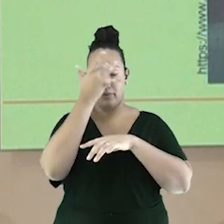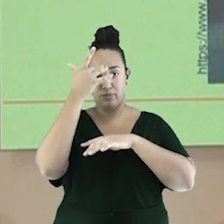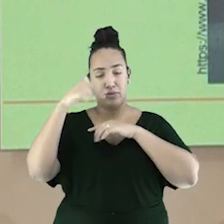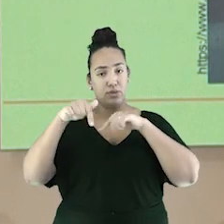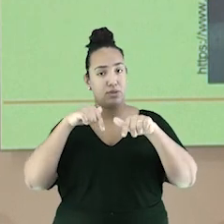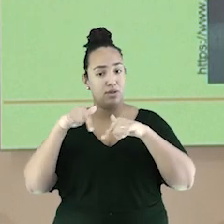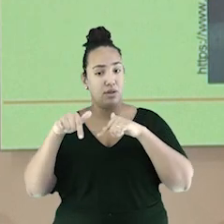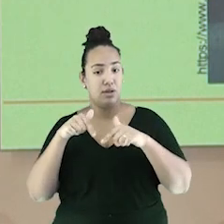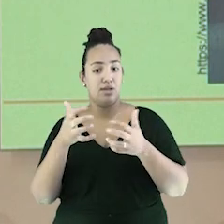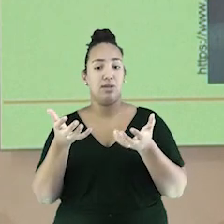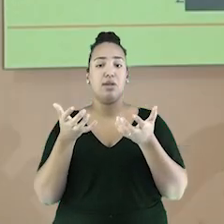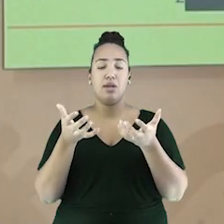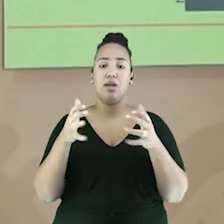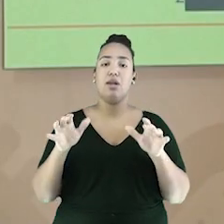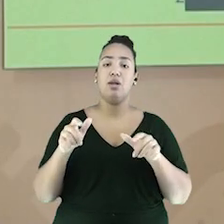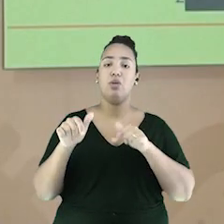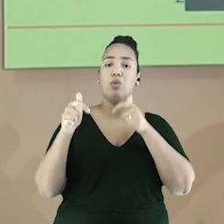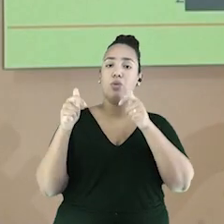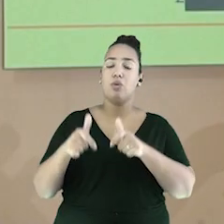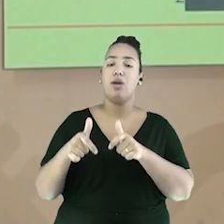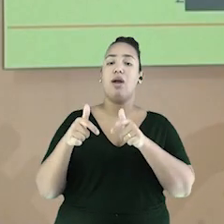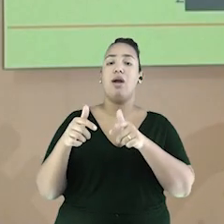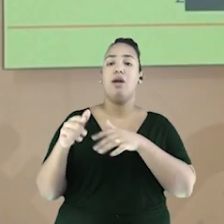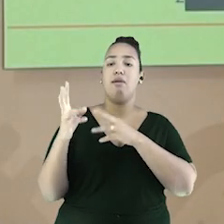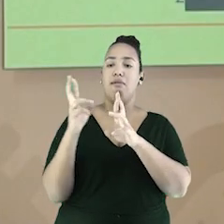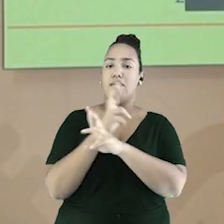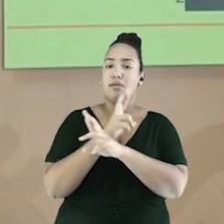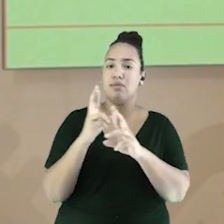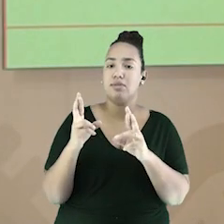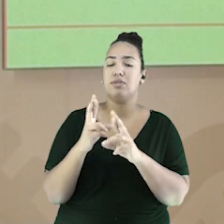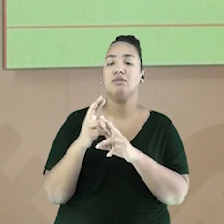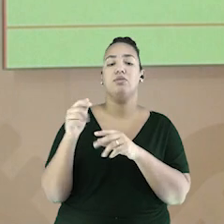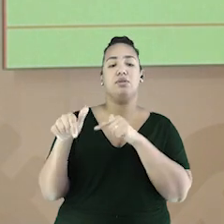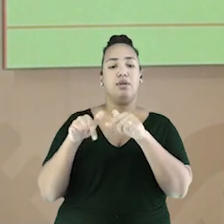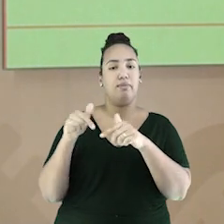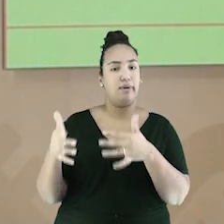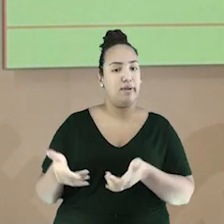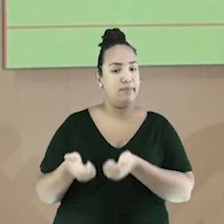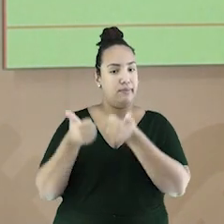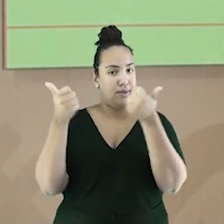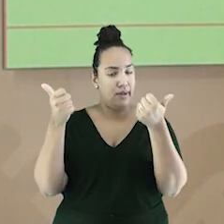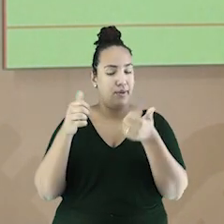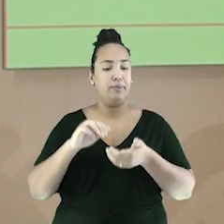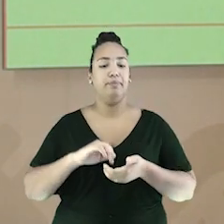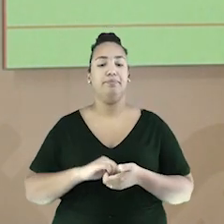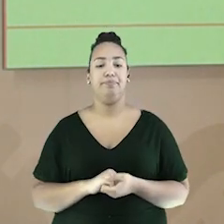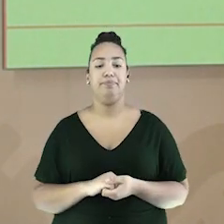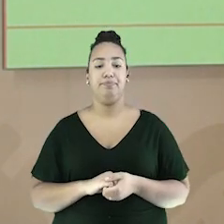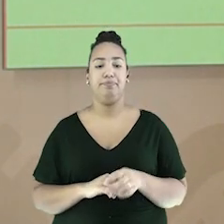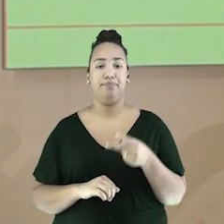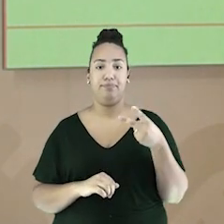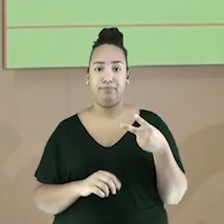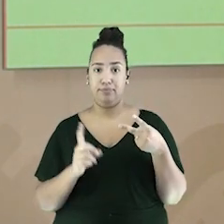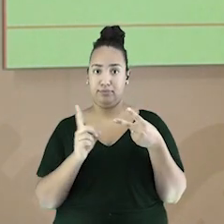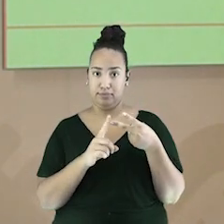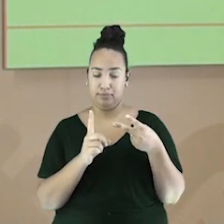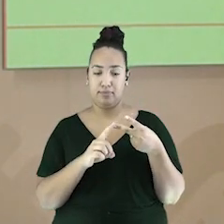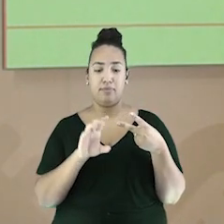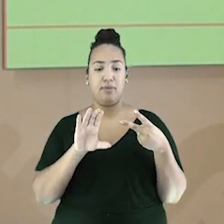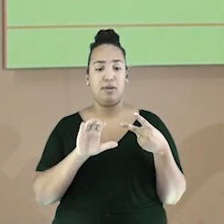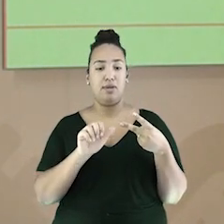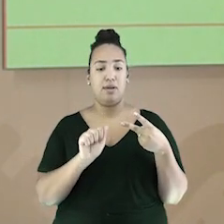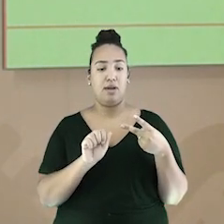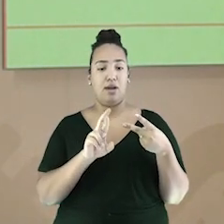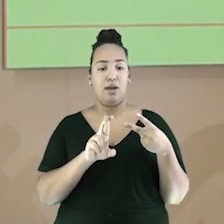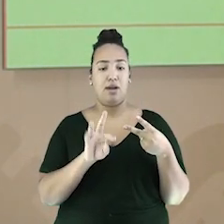e condições de trabalho. Outro movimento foi o catismo. O inchaço urbano, provocado pelo desenvolvimento do